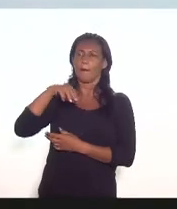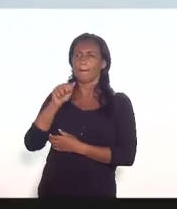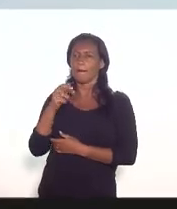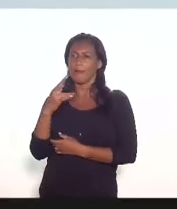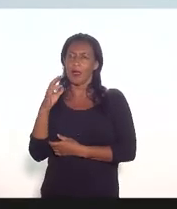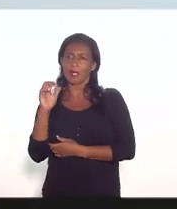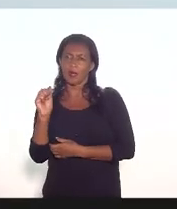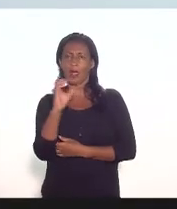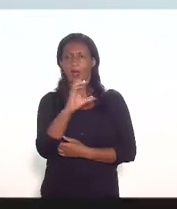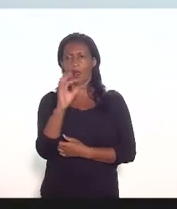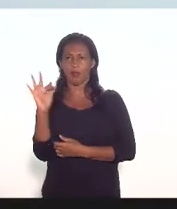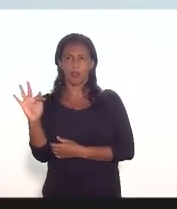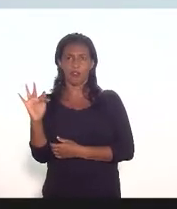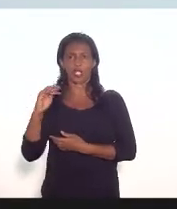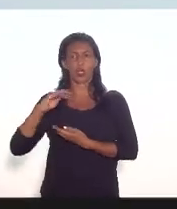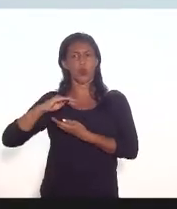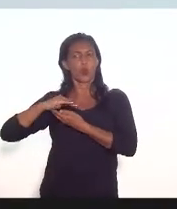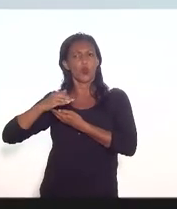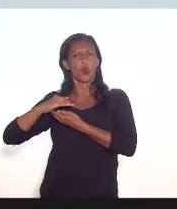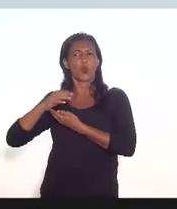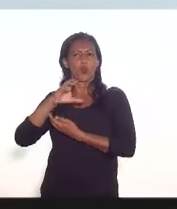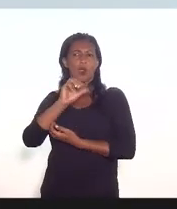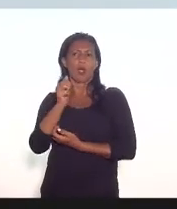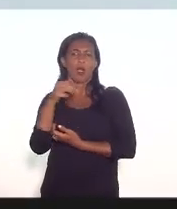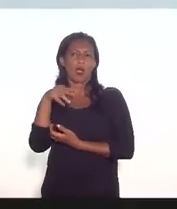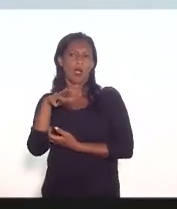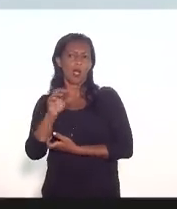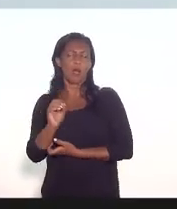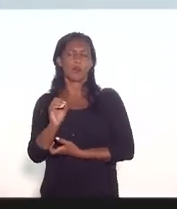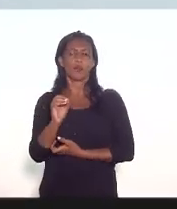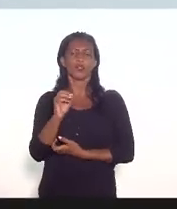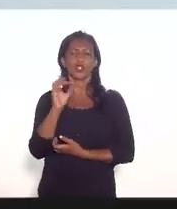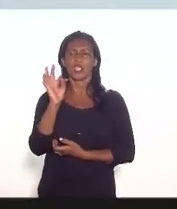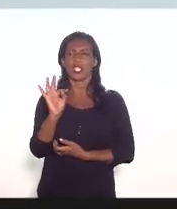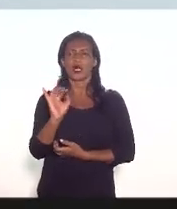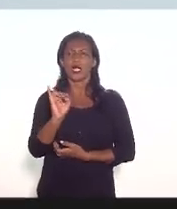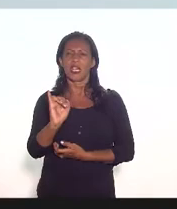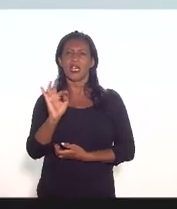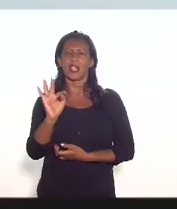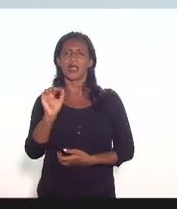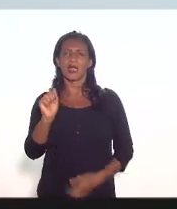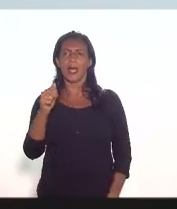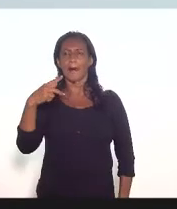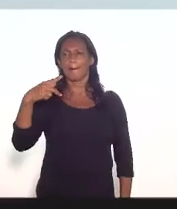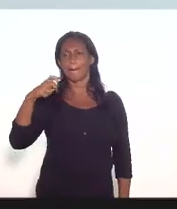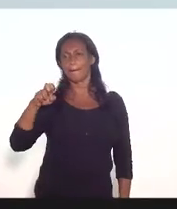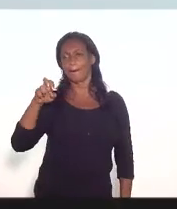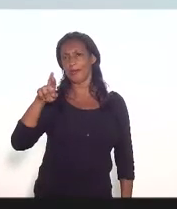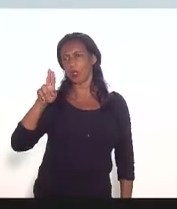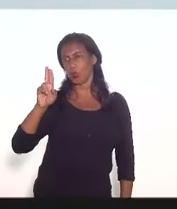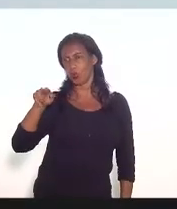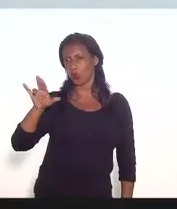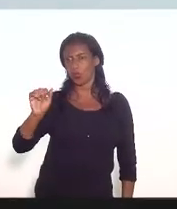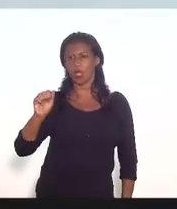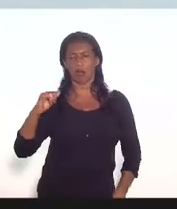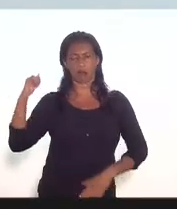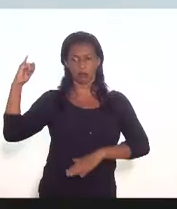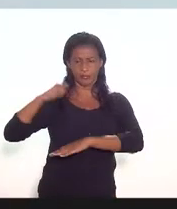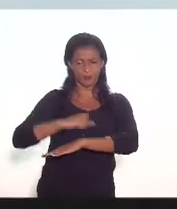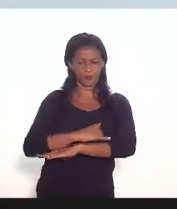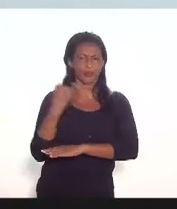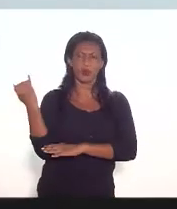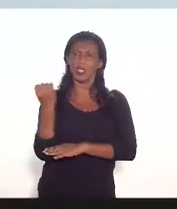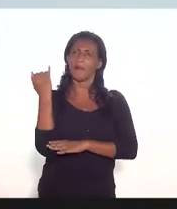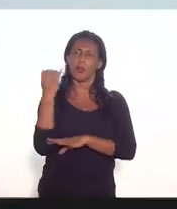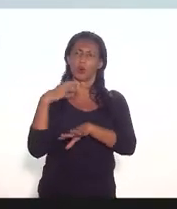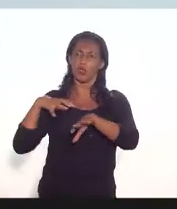Frio de Búzios e de Campos e Itaperuna também são 12 aeroportos esqueci Itaperuna aqui são aeroportos importantes muitos que estão